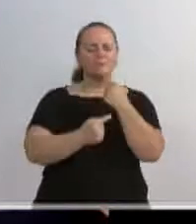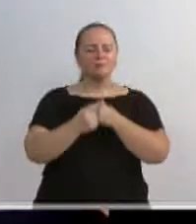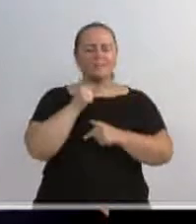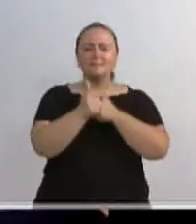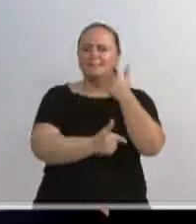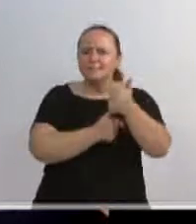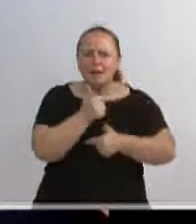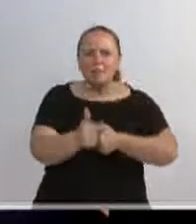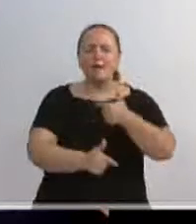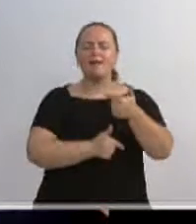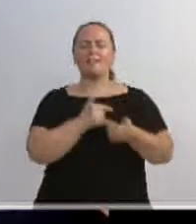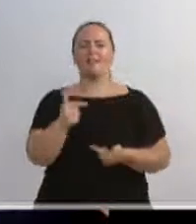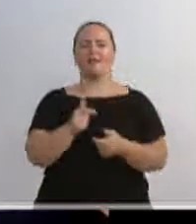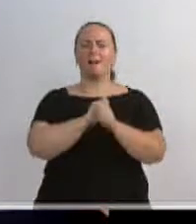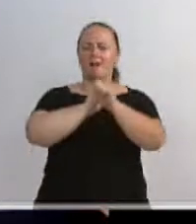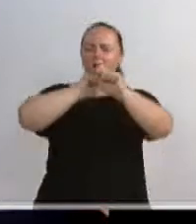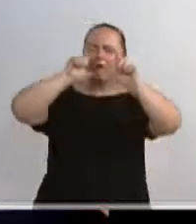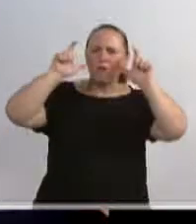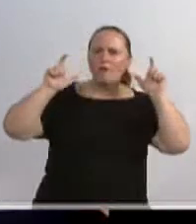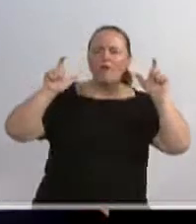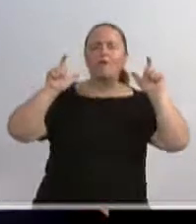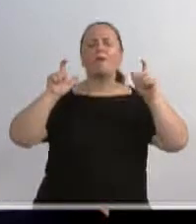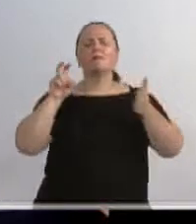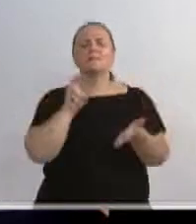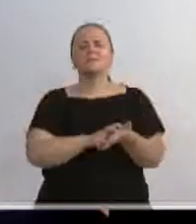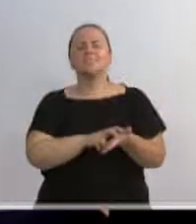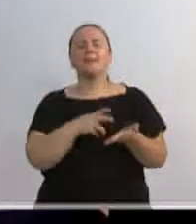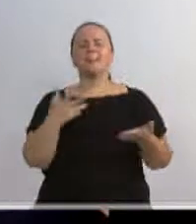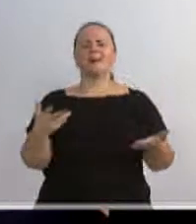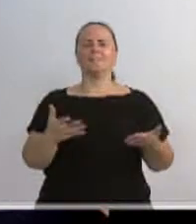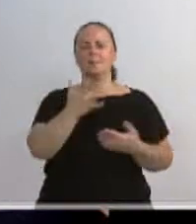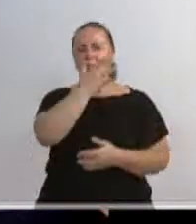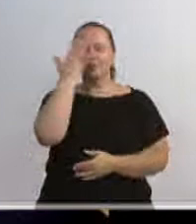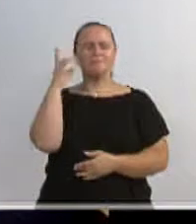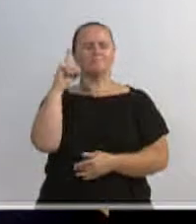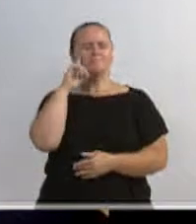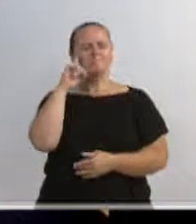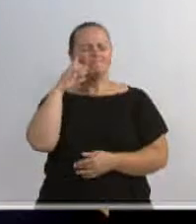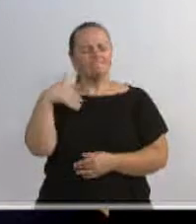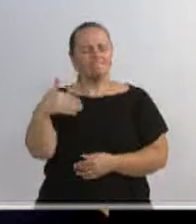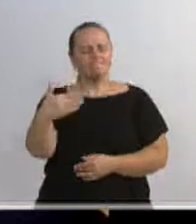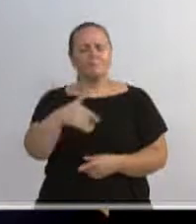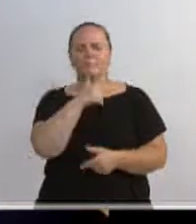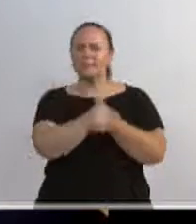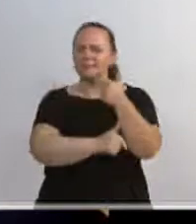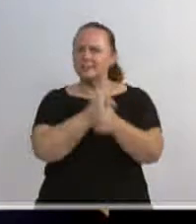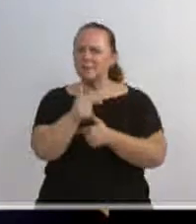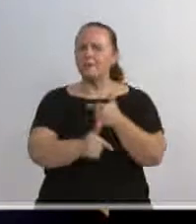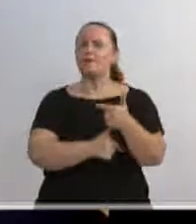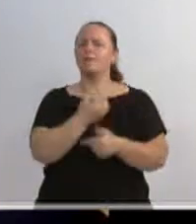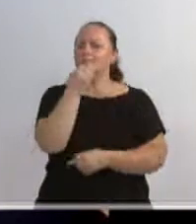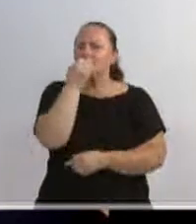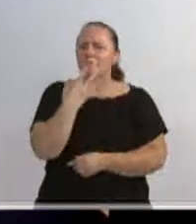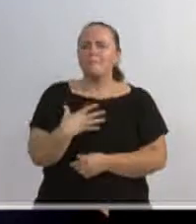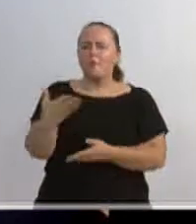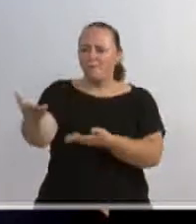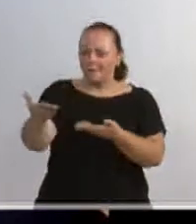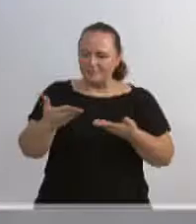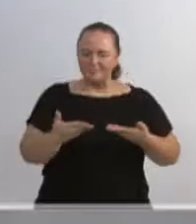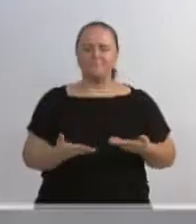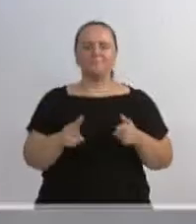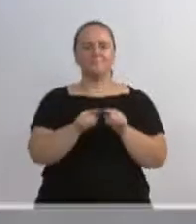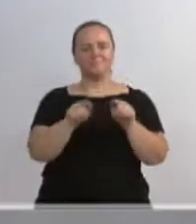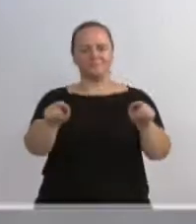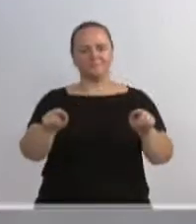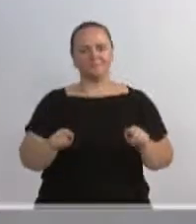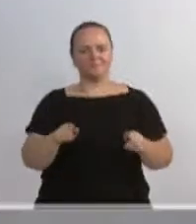trabalhando, pessoas que acordam cedo, pessoas que estão, vereador Becker, no dia a dia aqui, trabalhando, e é muito bom quando nós recebemos pessoas assim em